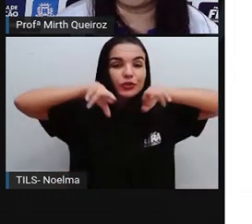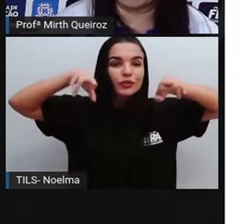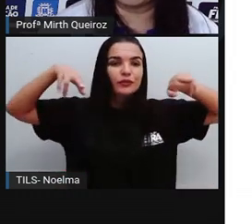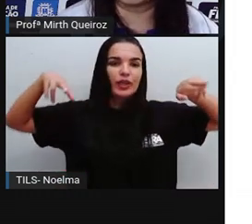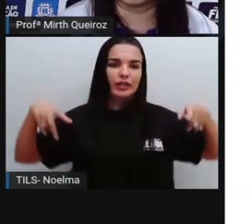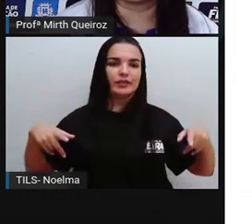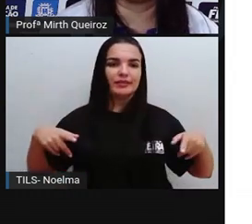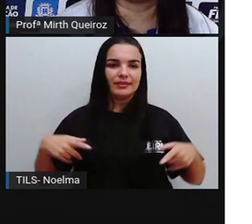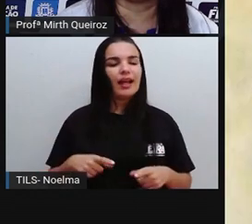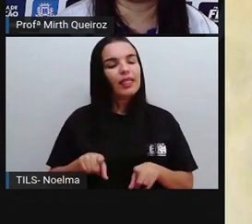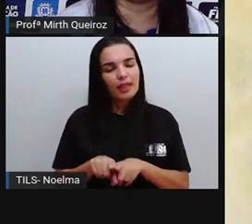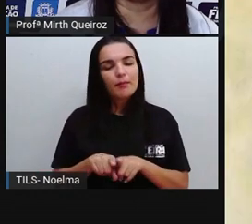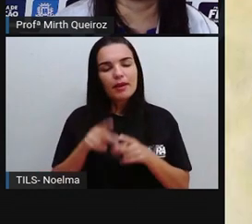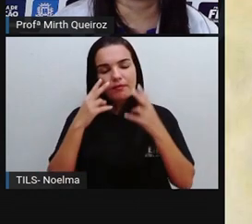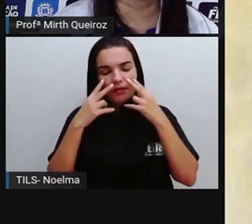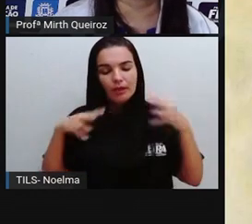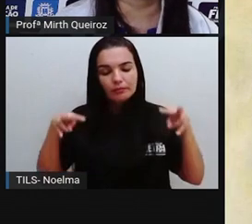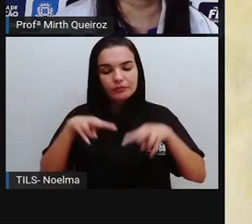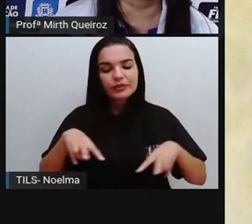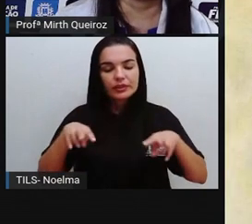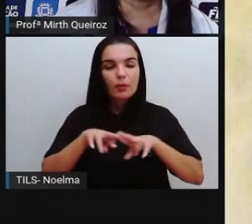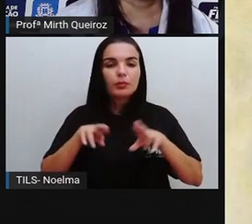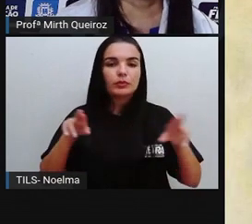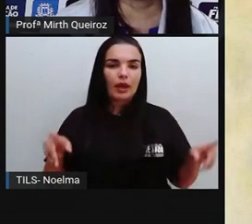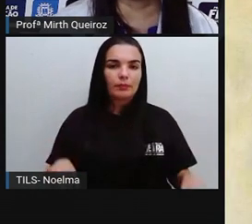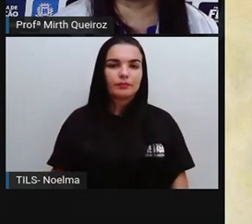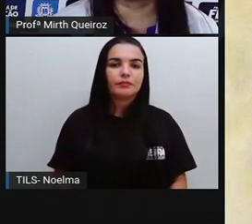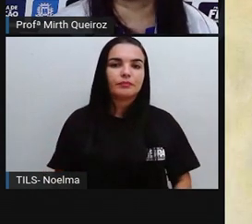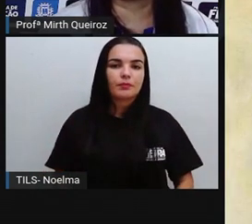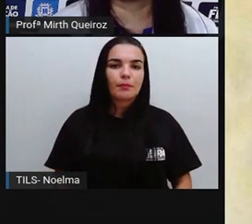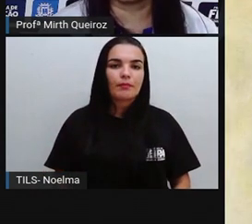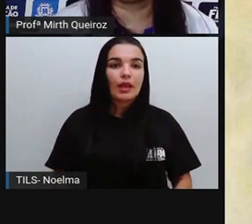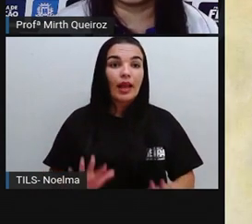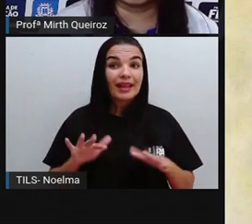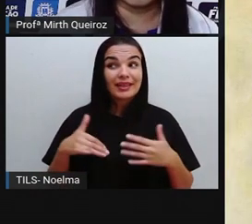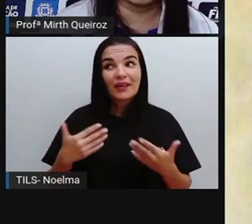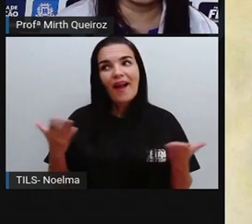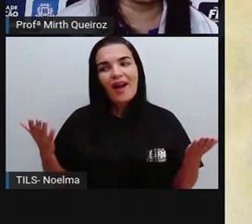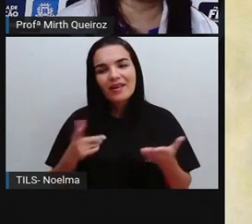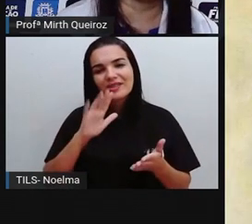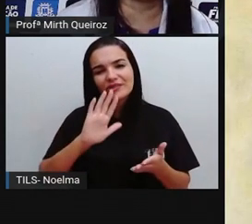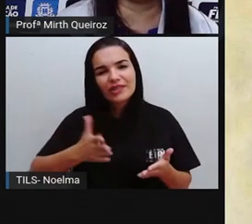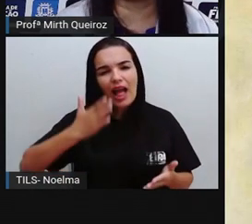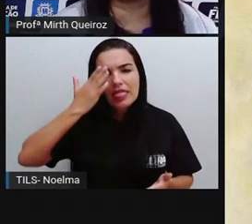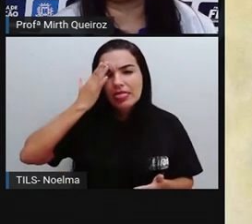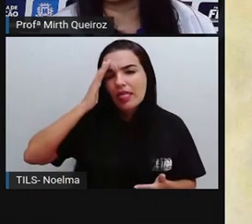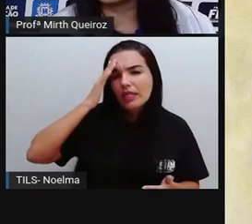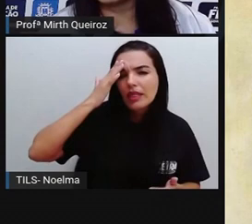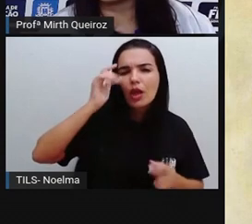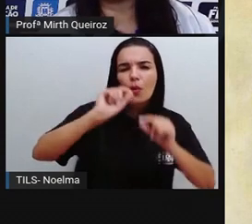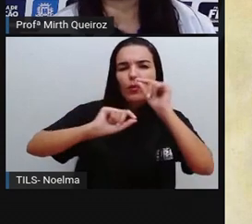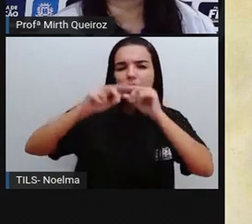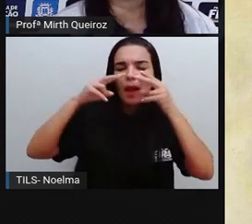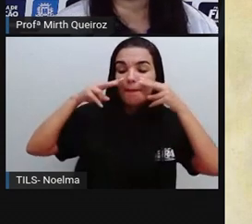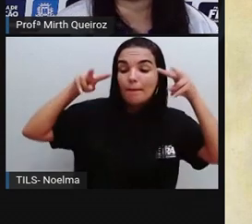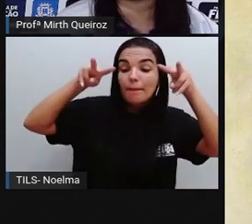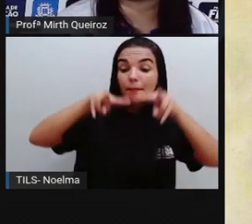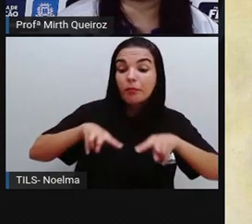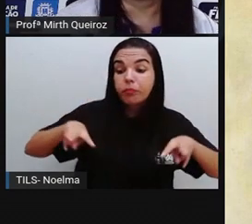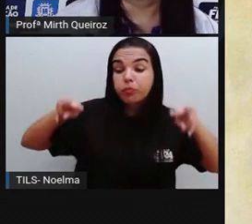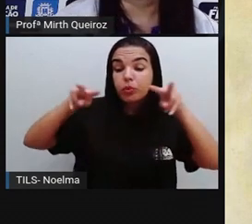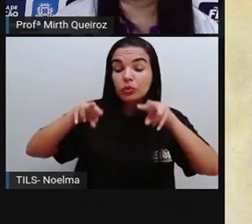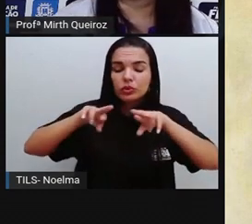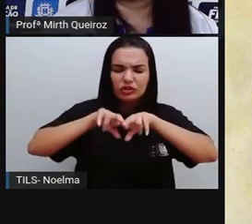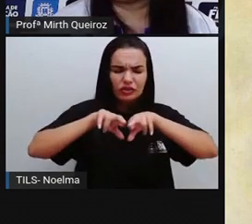vista vai mudar aí também, né? Então, agora que a gente já entendeu o que são pontos de vista, quando a gente vai